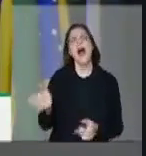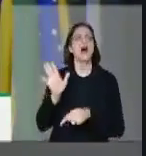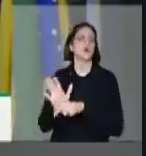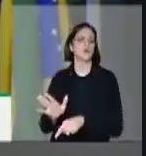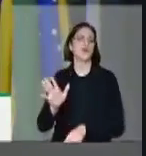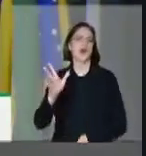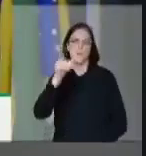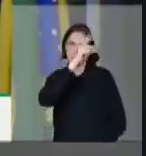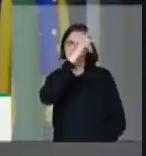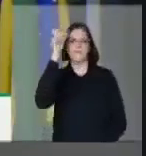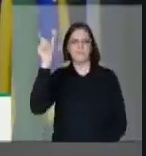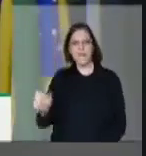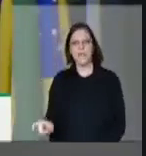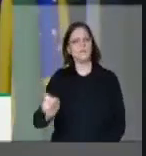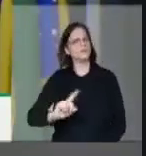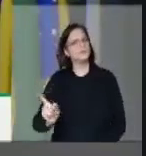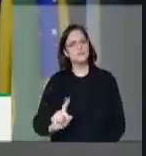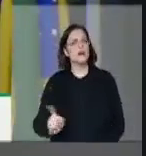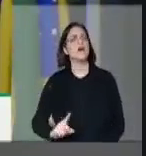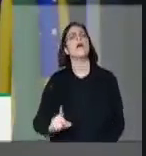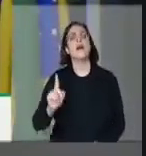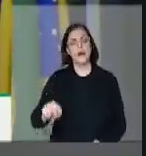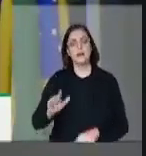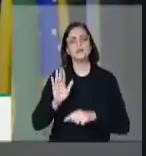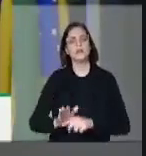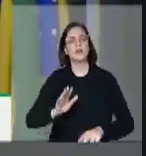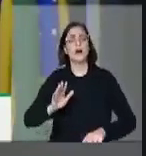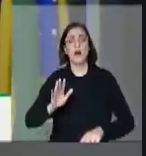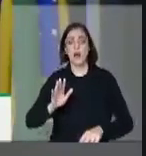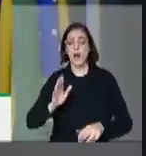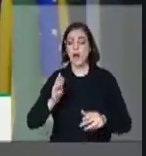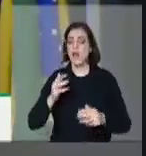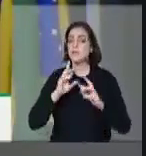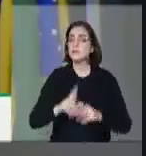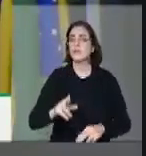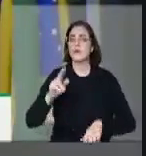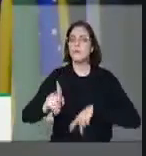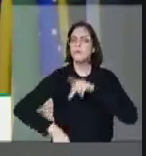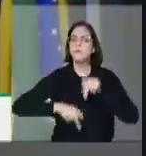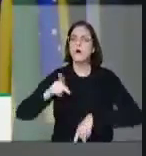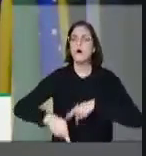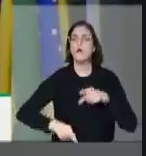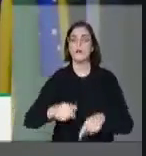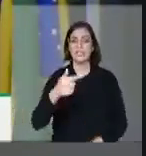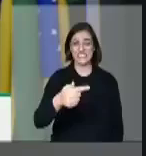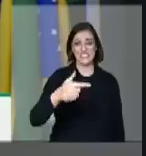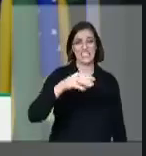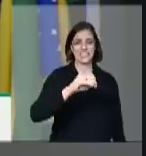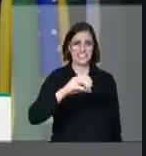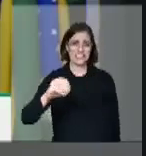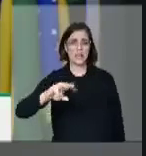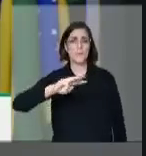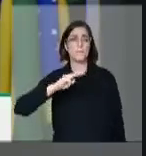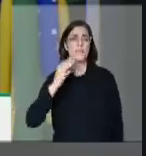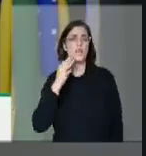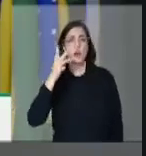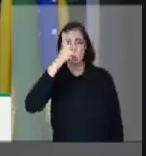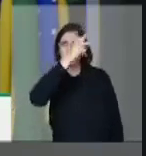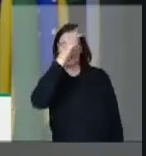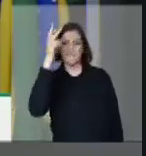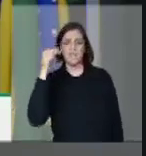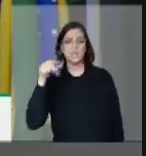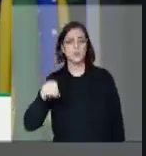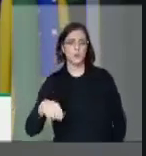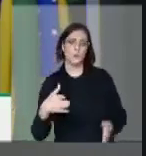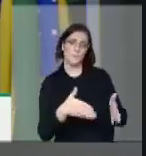ao povo do Rio de Janeiro. Esses 700 milhões que a prefeitura está pedindo, vai